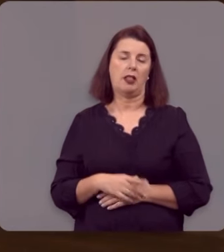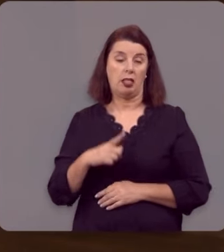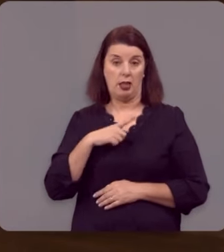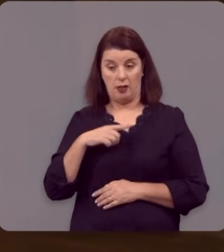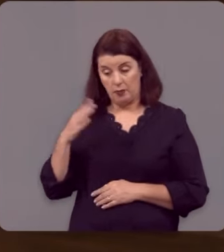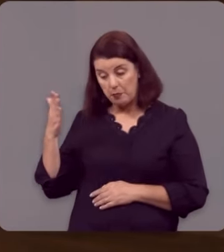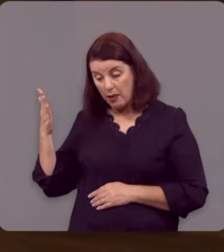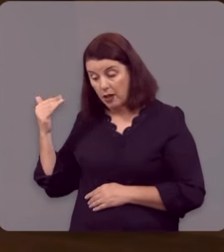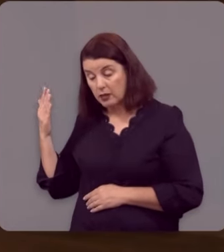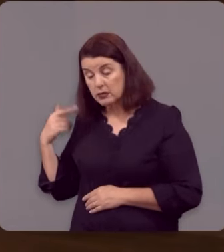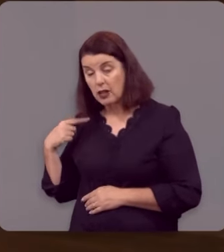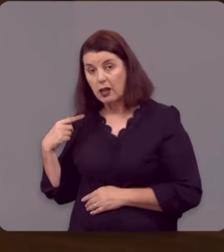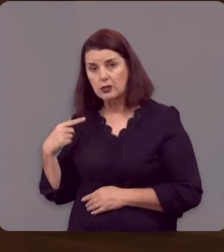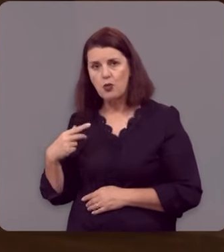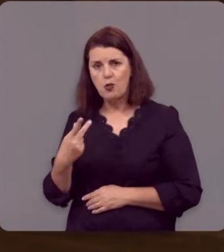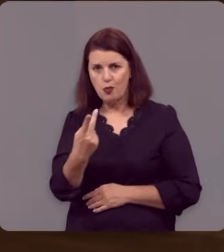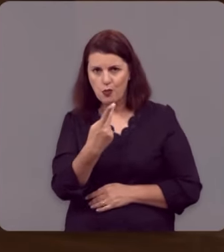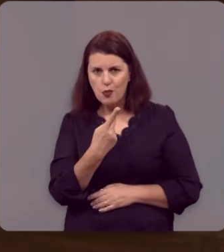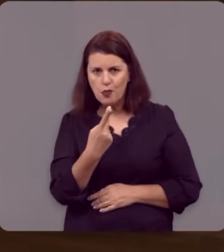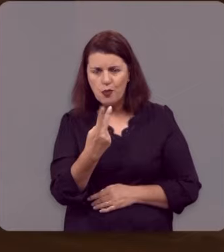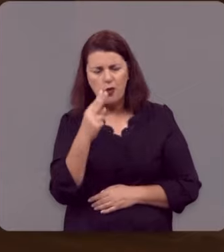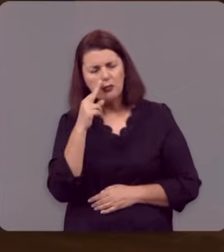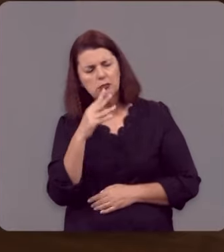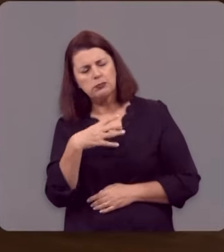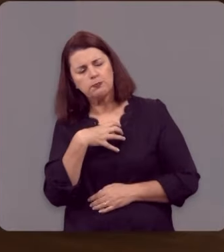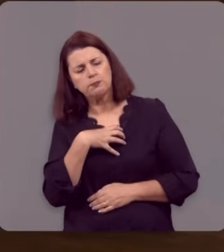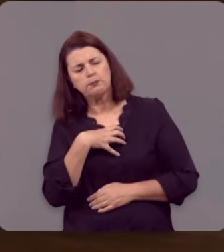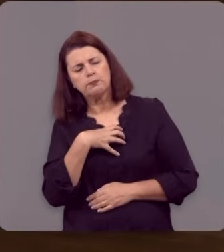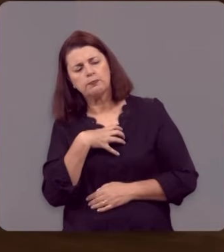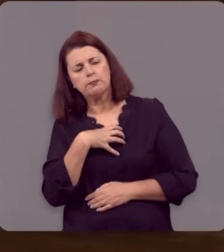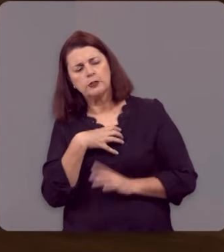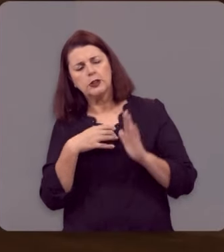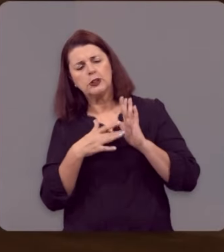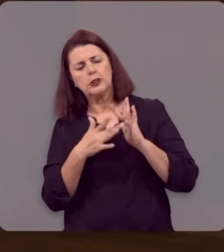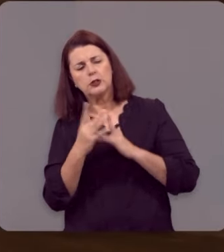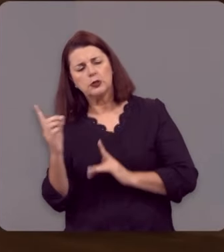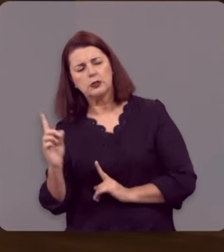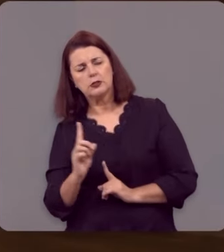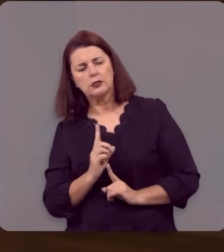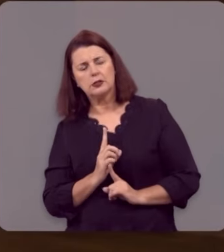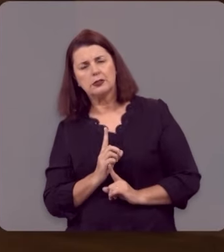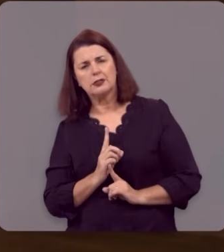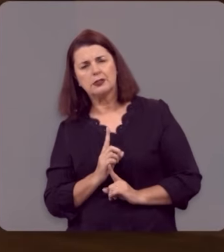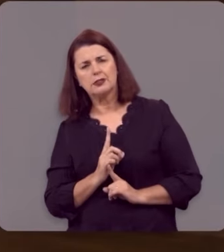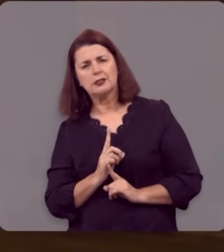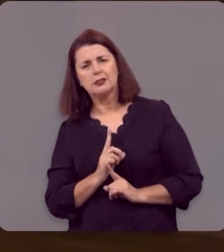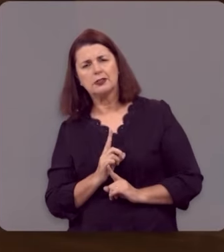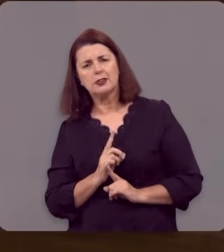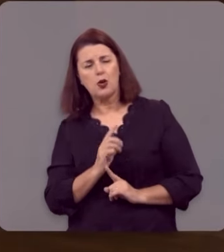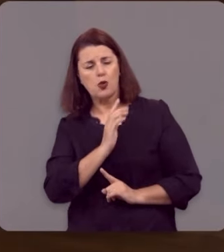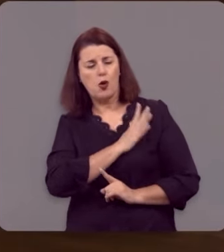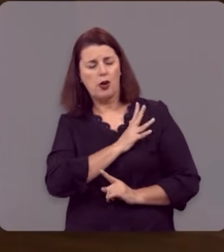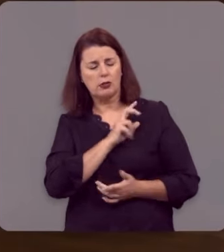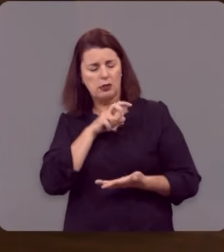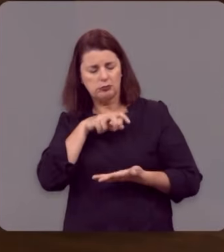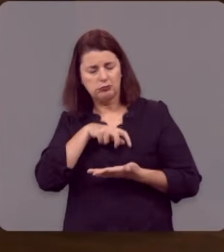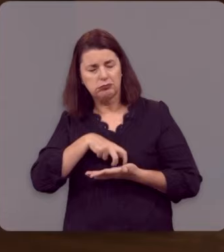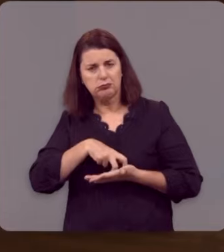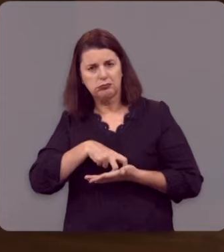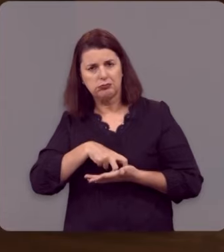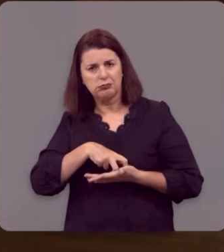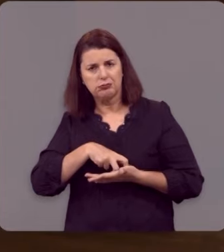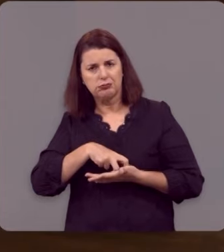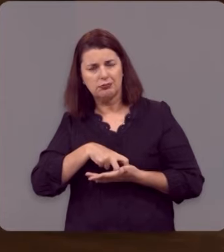Houve um dia em que você e eu ouvimos esta voz. O nosso coração se dobrou,